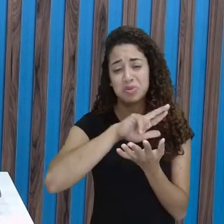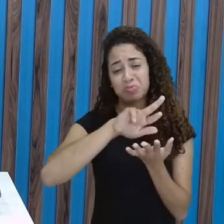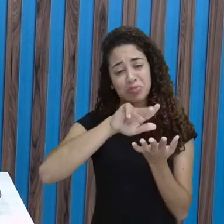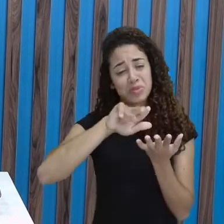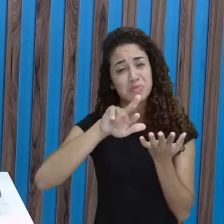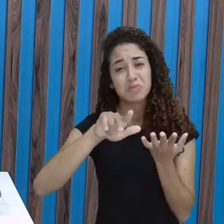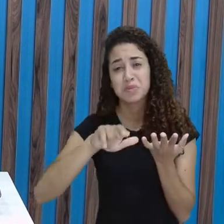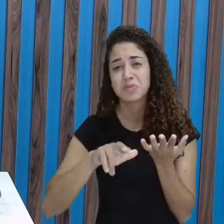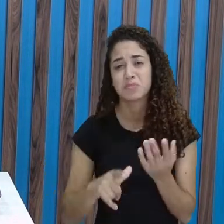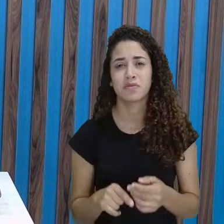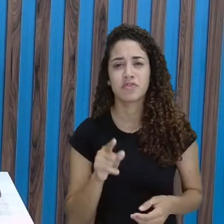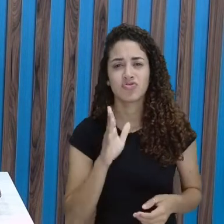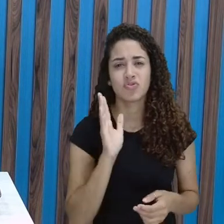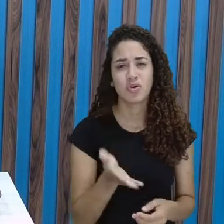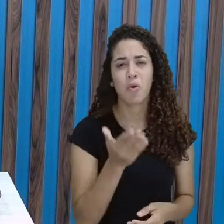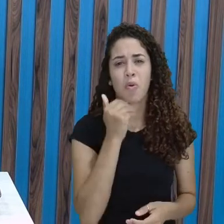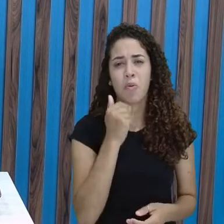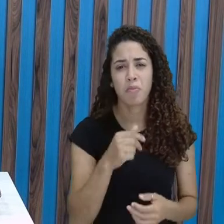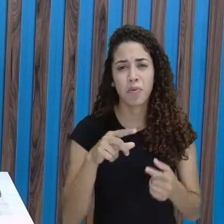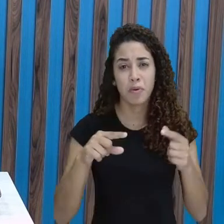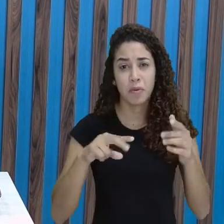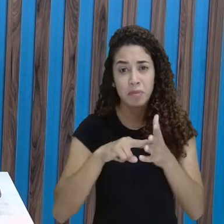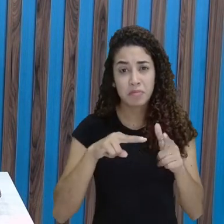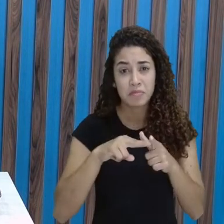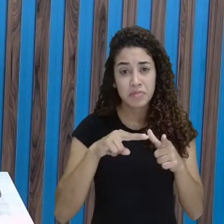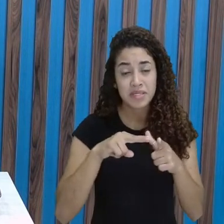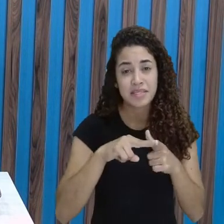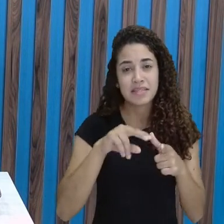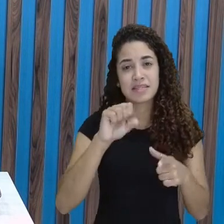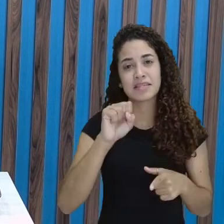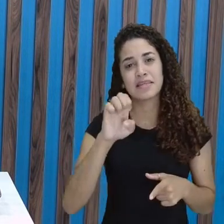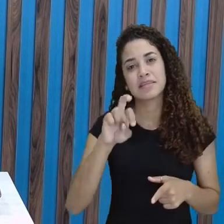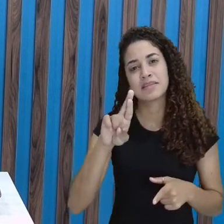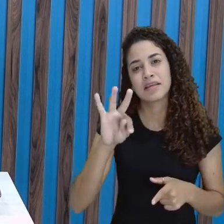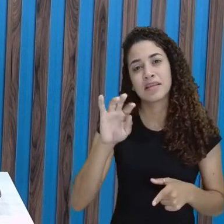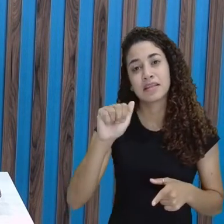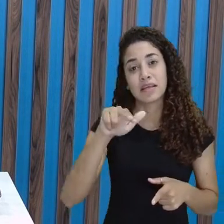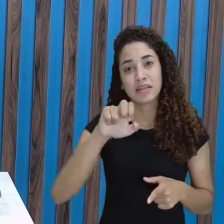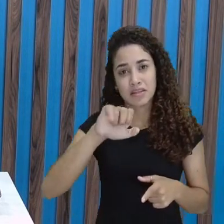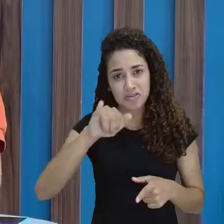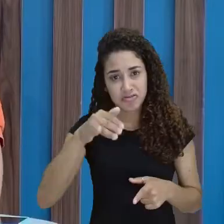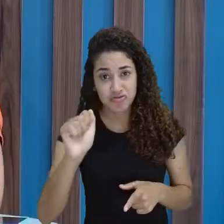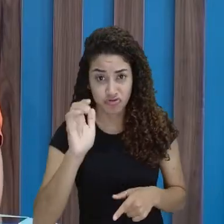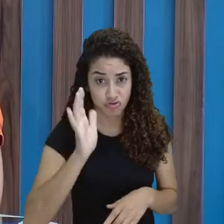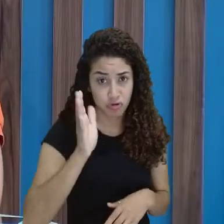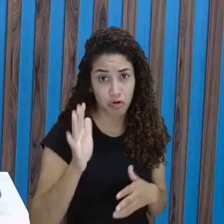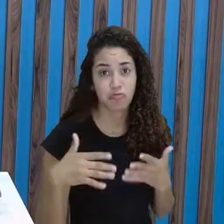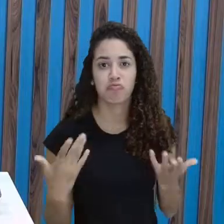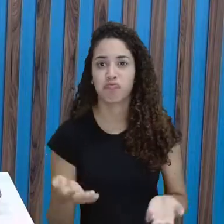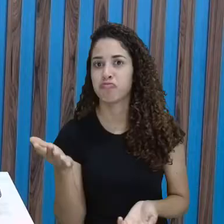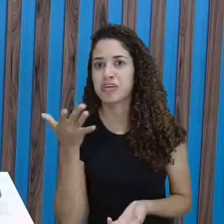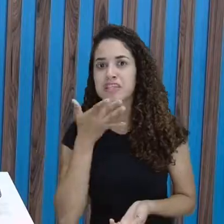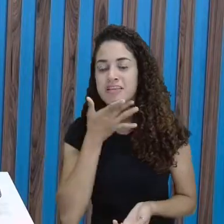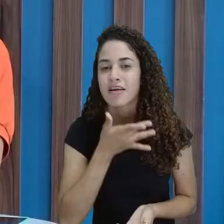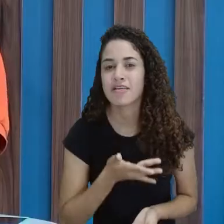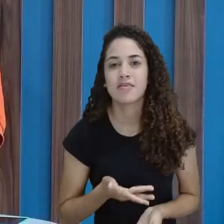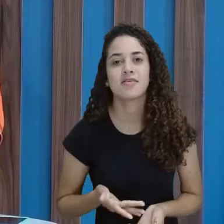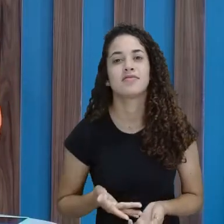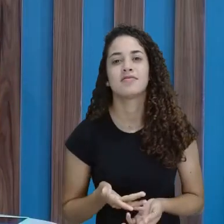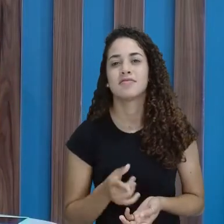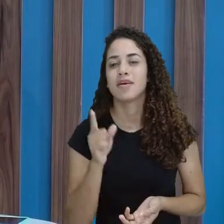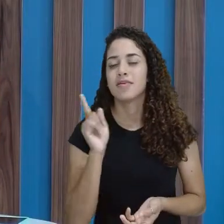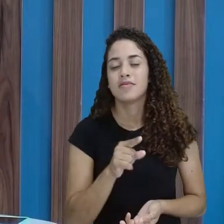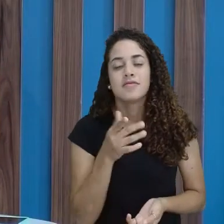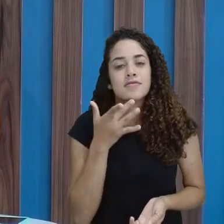sertaneja. Você já comeu pizza sertaneja? É gostosa. É muito bom, né? Com charque. Gente, que delícia. e queijo.